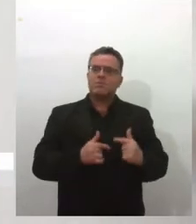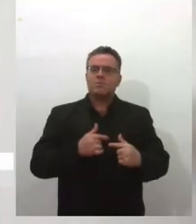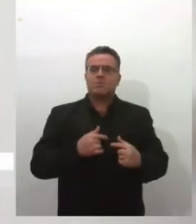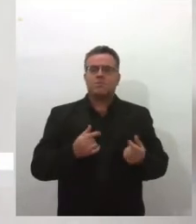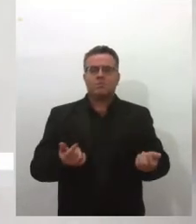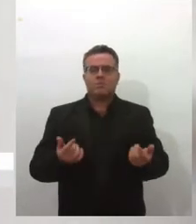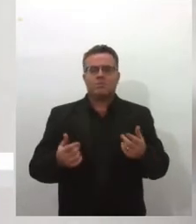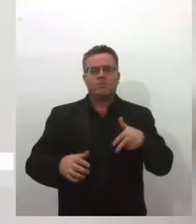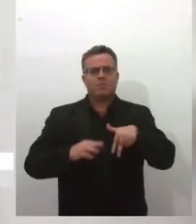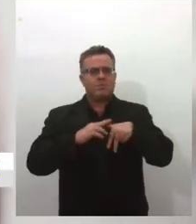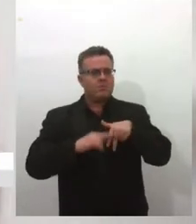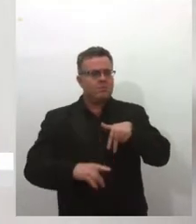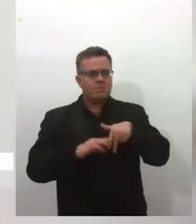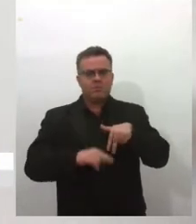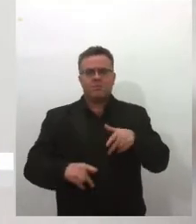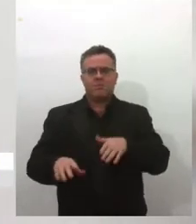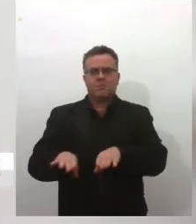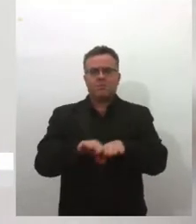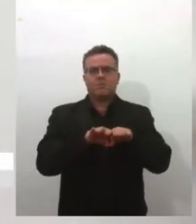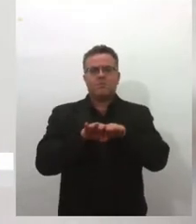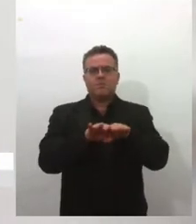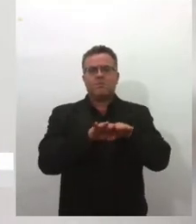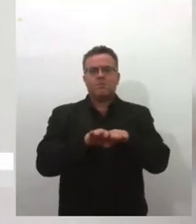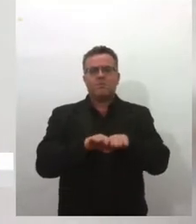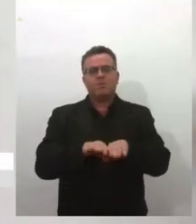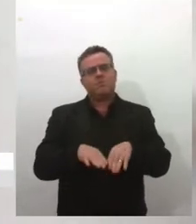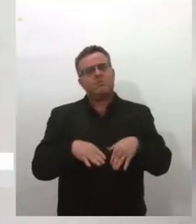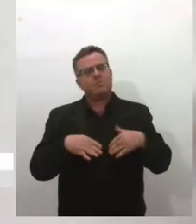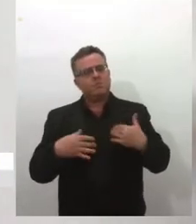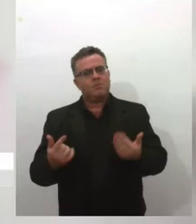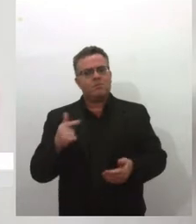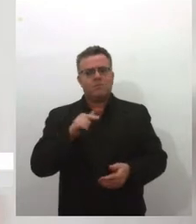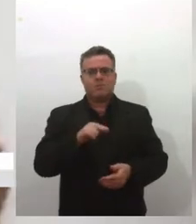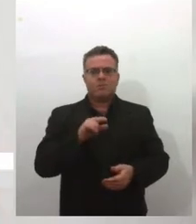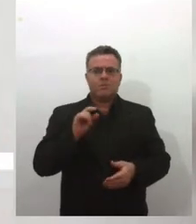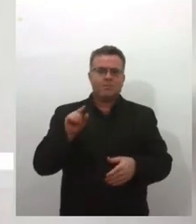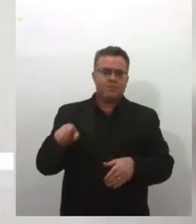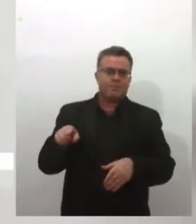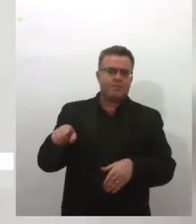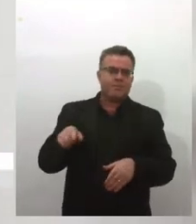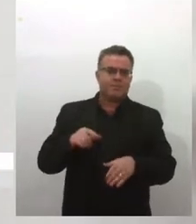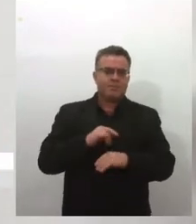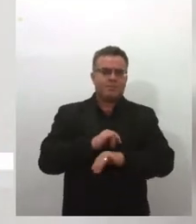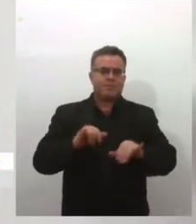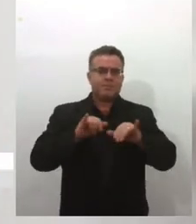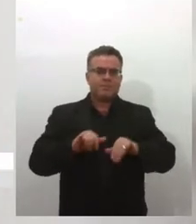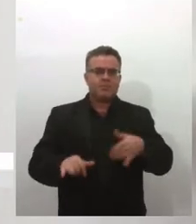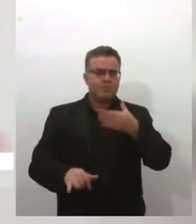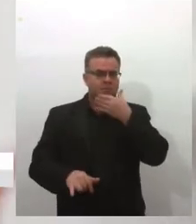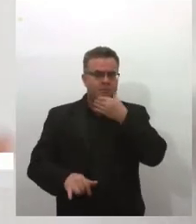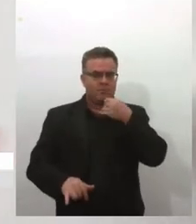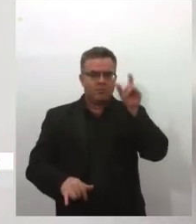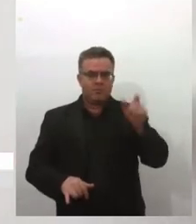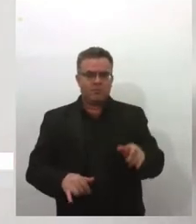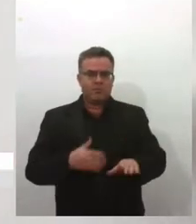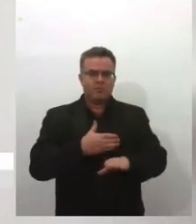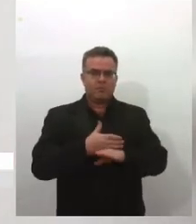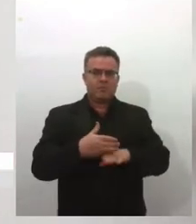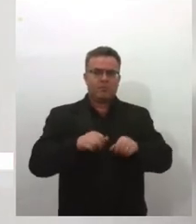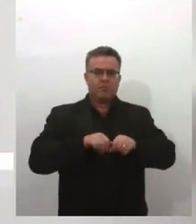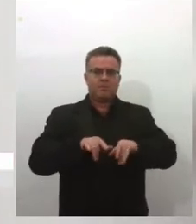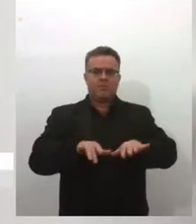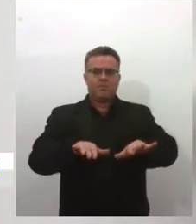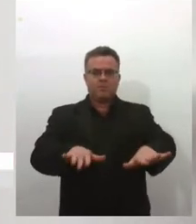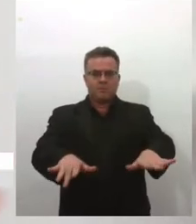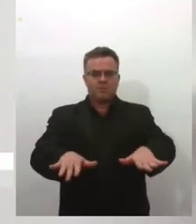gênero, né? Então, eles fazem um... Eles têm dados informando que os homens, os homens brancos, eles dominam a área no que há,